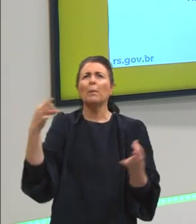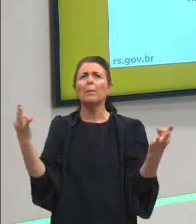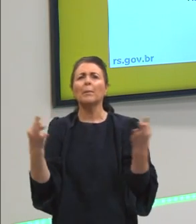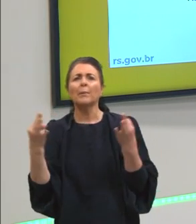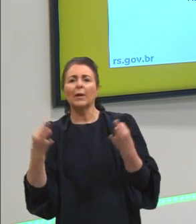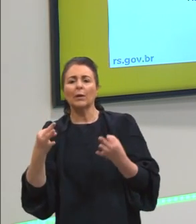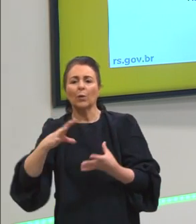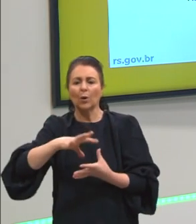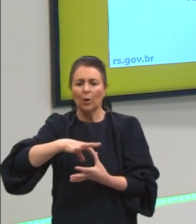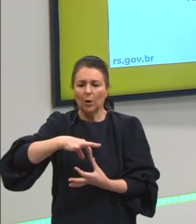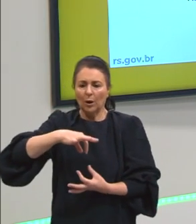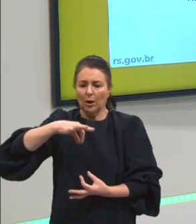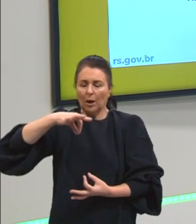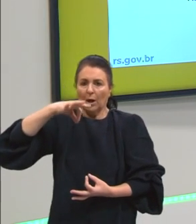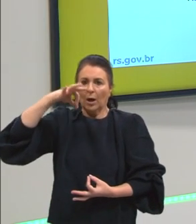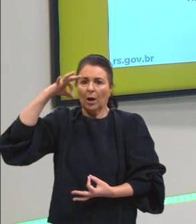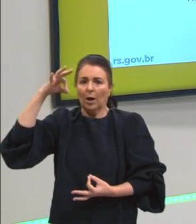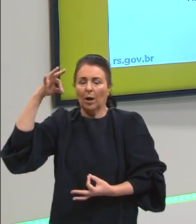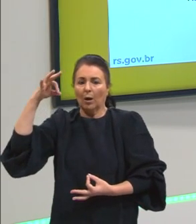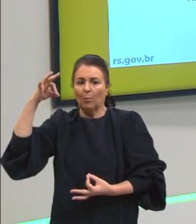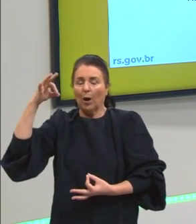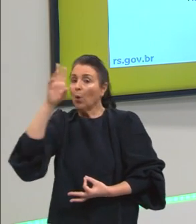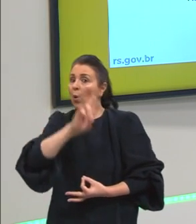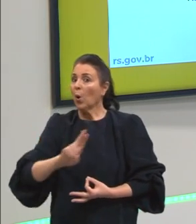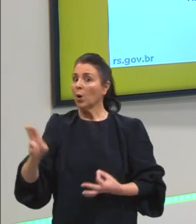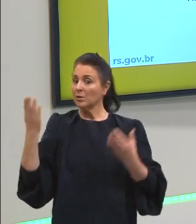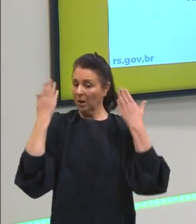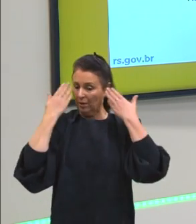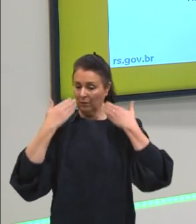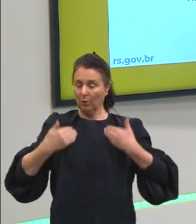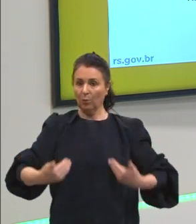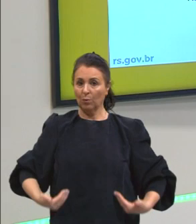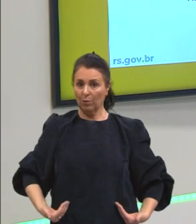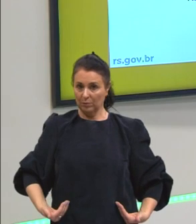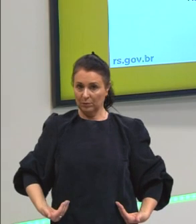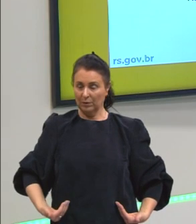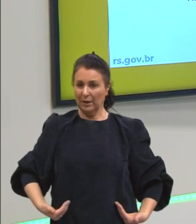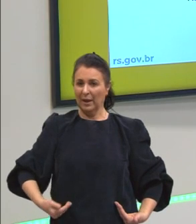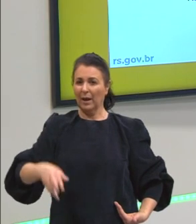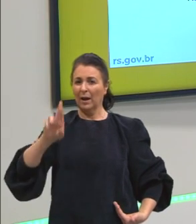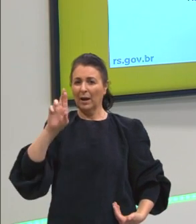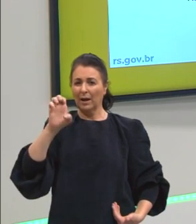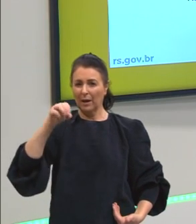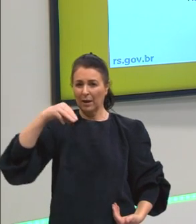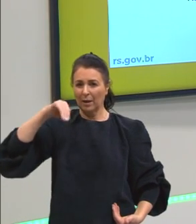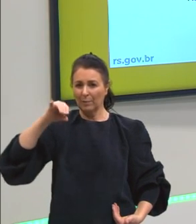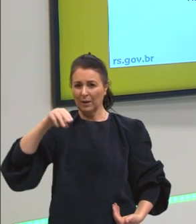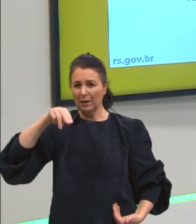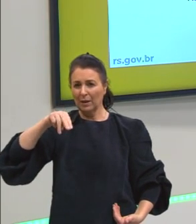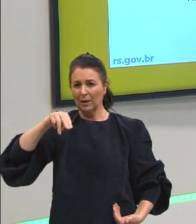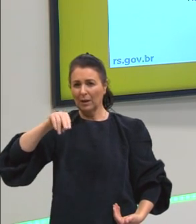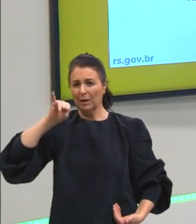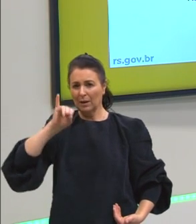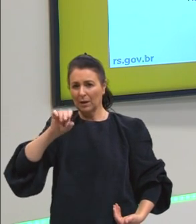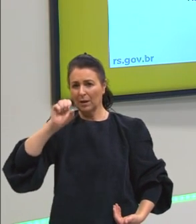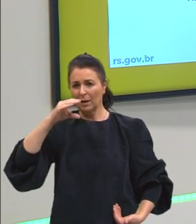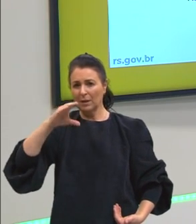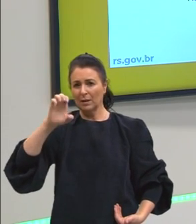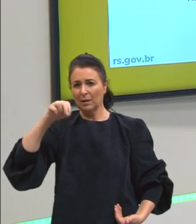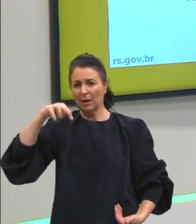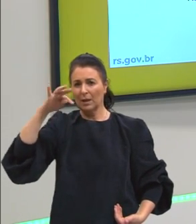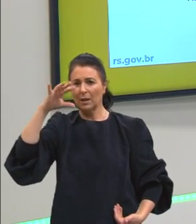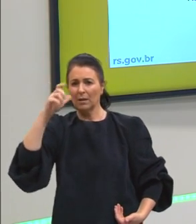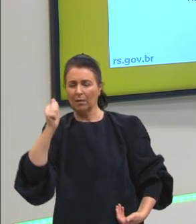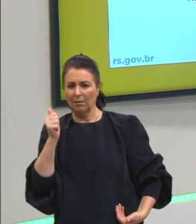a alma se reencarnava no corpo, que é a chamada reminiscência, nesse processo havia um certo esquecimento